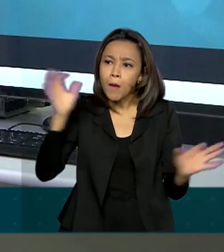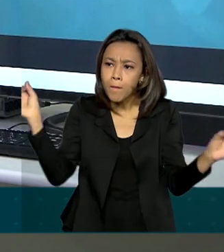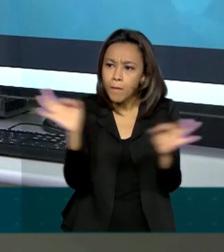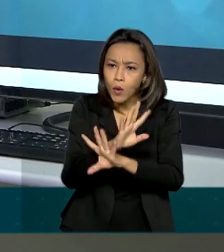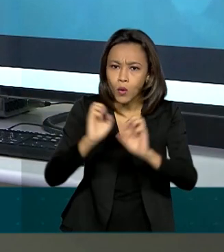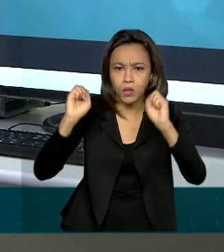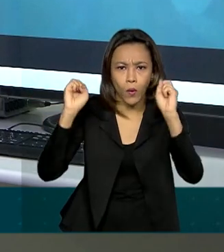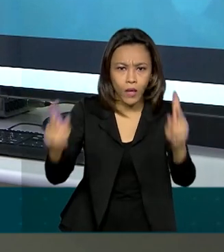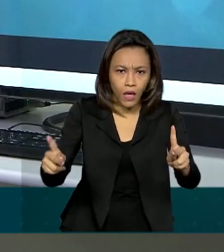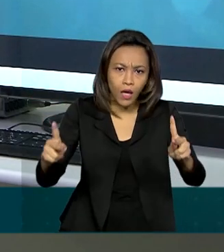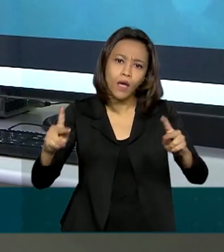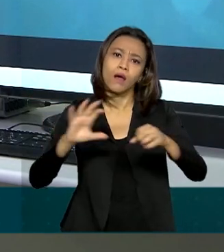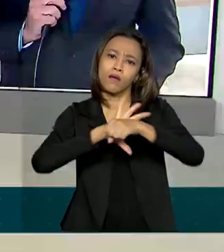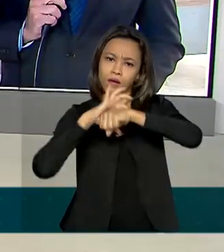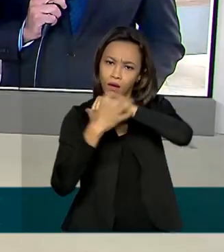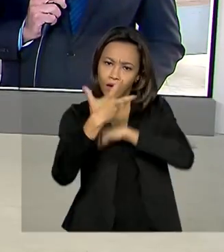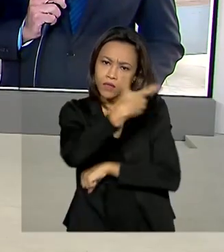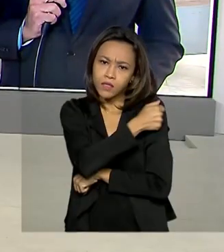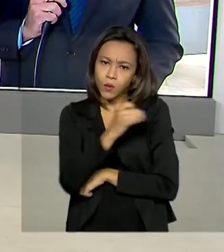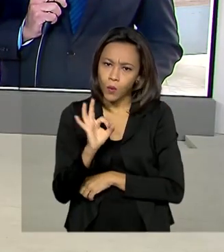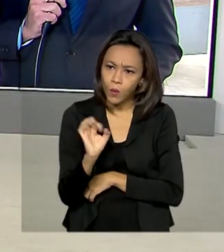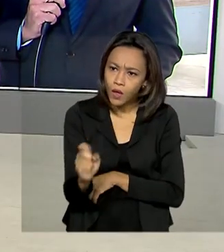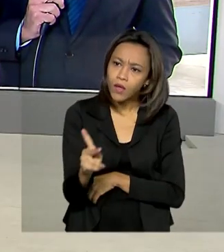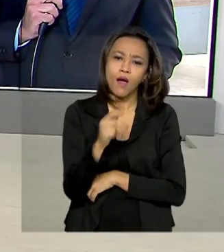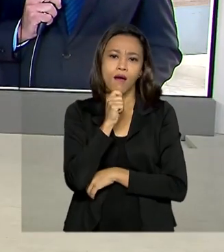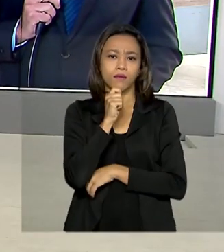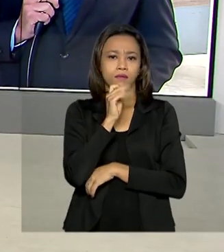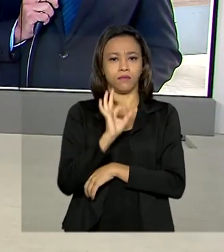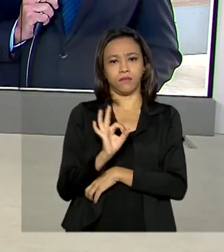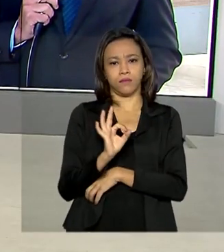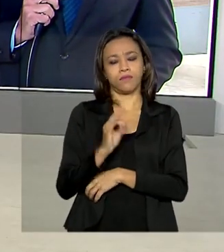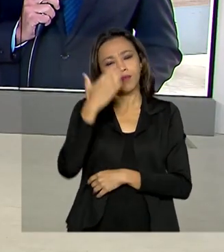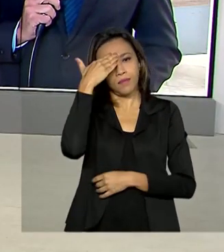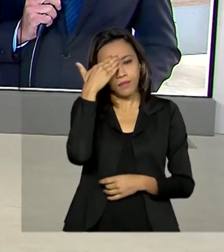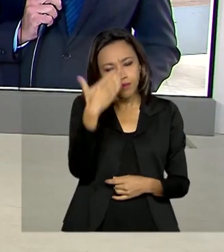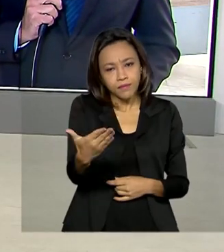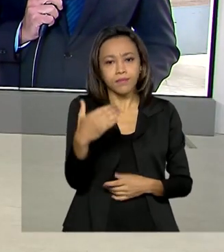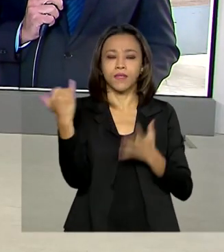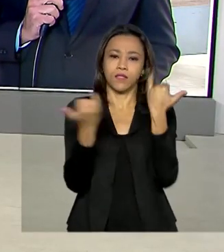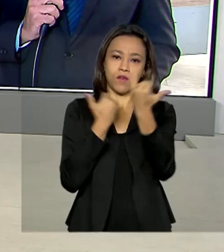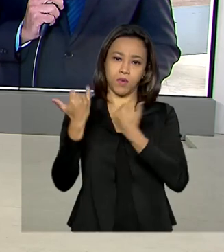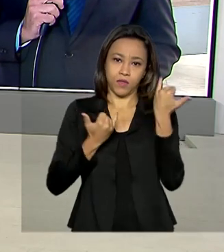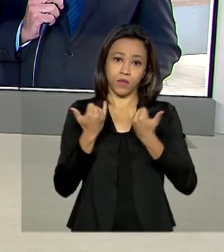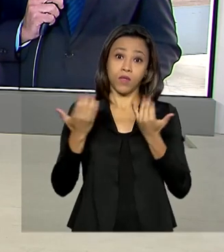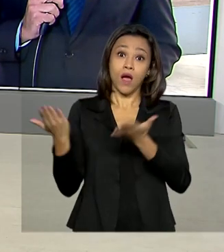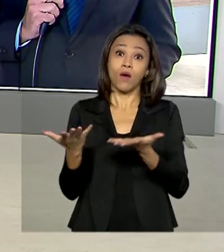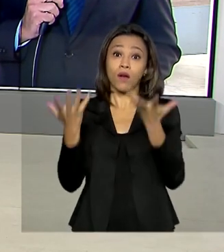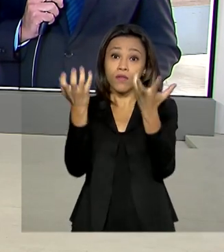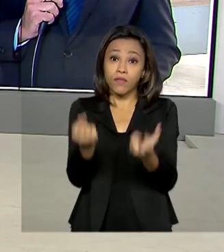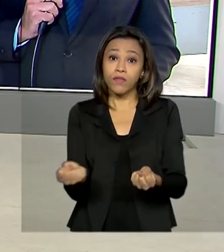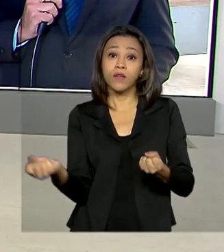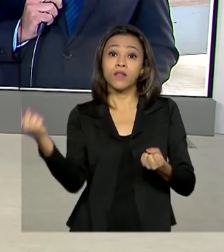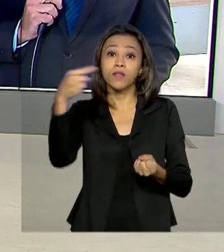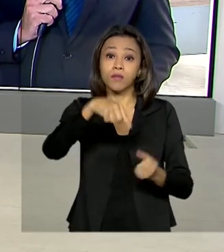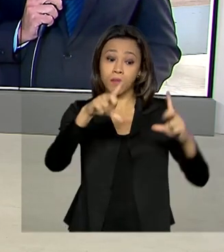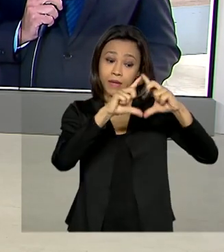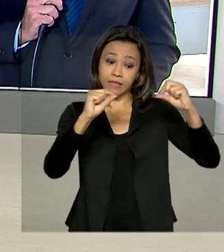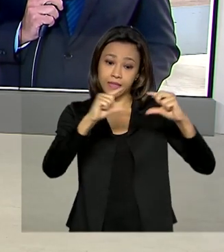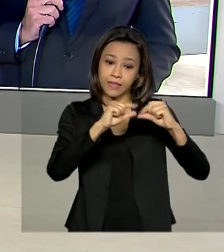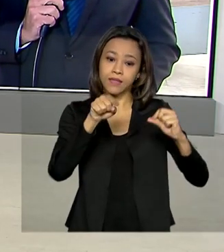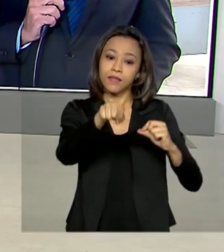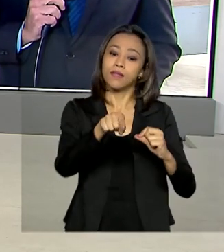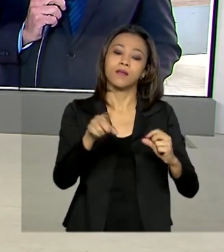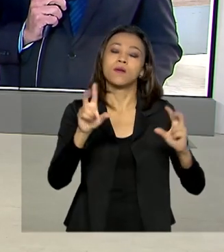nenhum dos produtos. Renata. Tá certo, Alessandra. Obrigada pelas suas informações. Do Rio de Janeiro, vamos à Brasília, ao Palácio do Planalto,